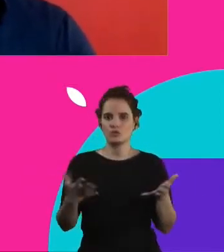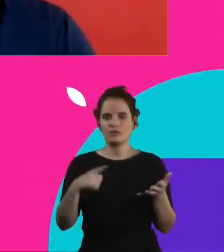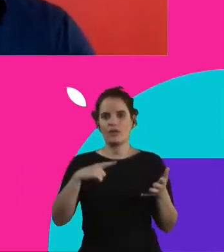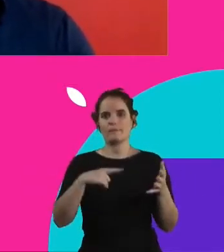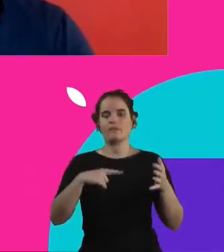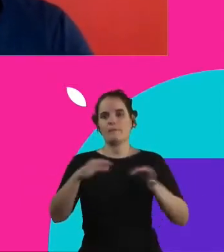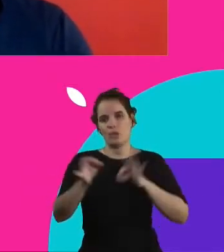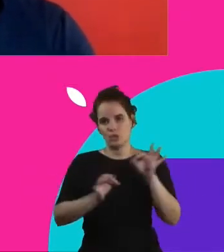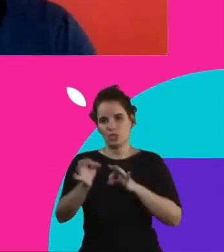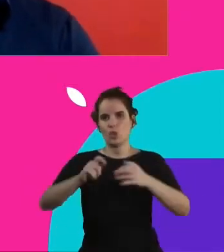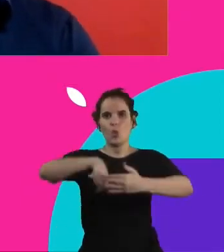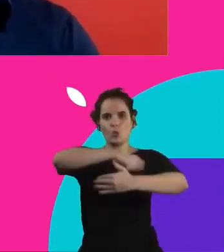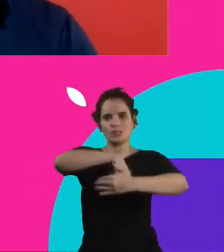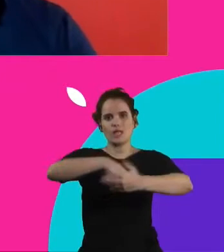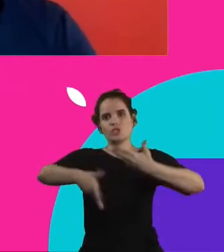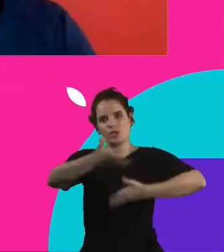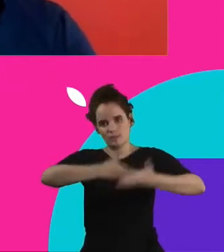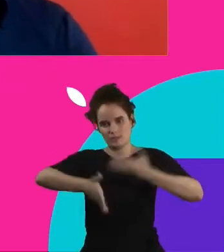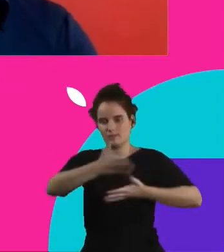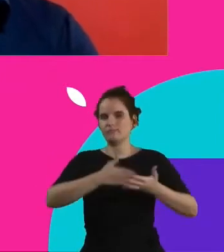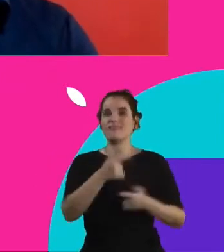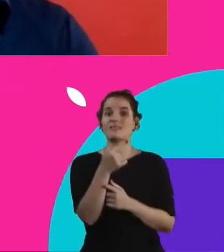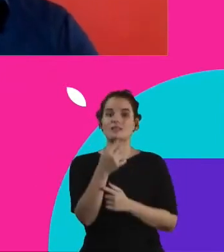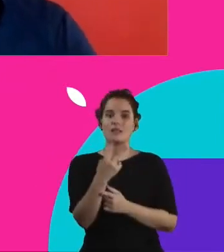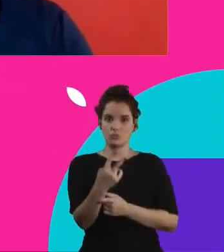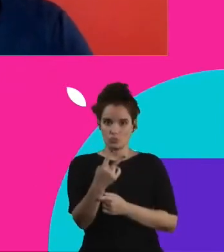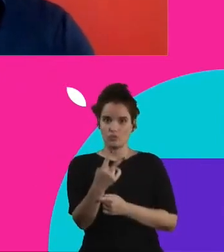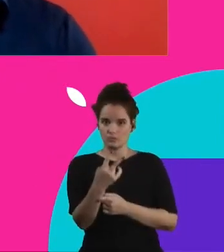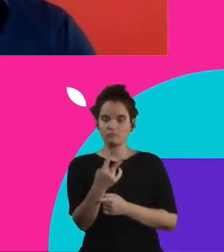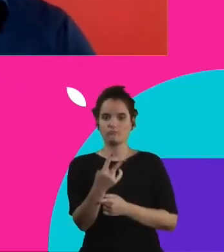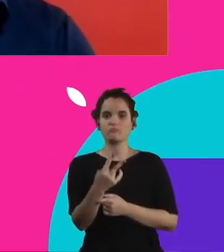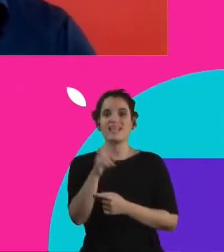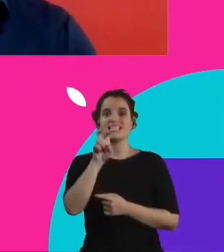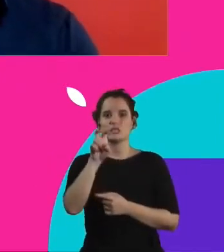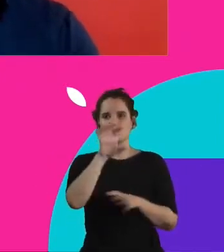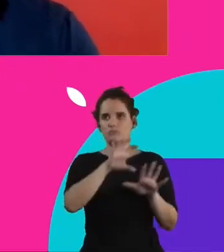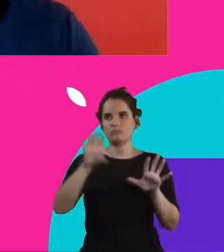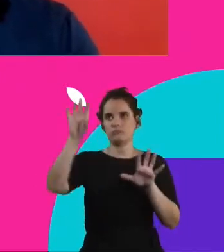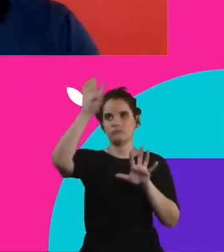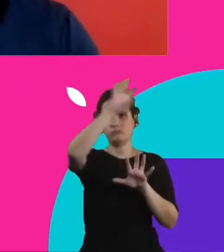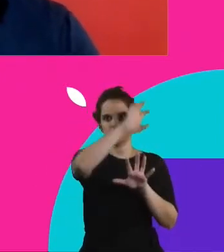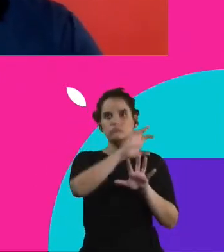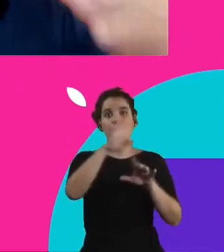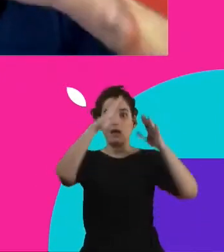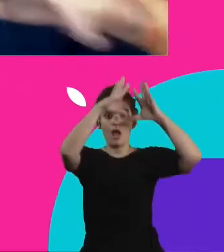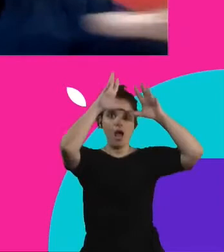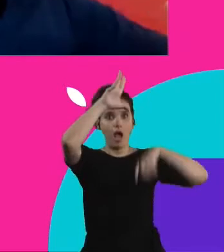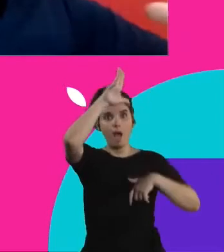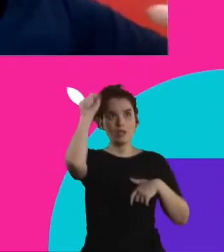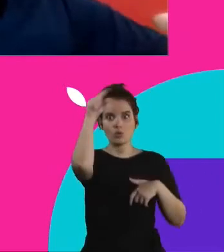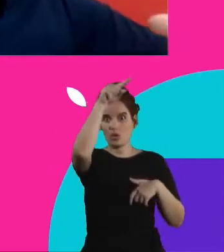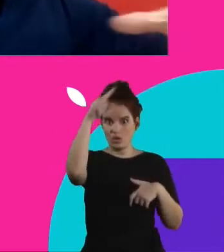Solidária, e hoje a opera 72 cozinhas em cinco estados do Brasil, inclusive na Amazônia, e a gente está entre essas